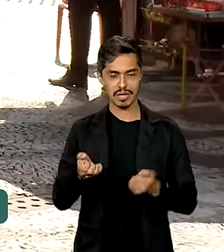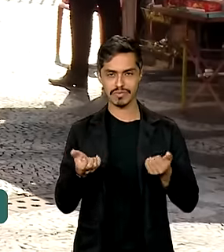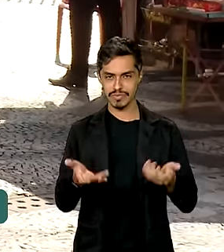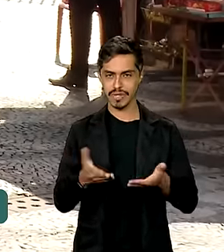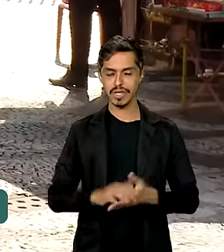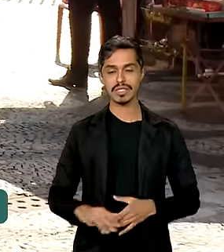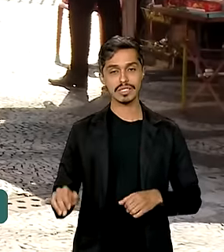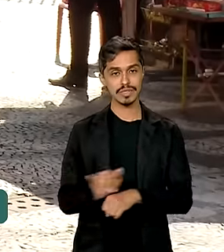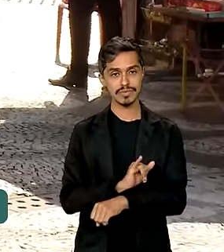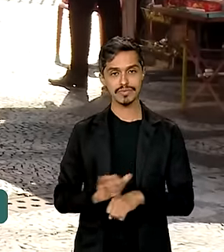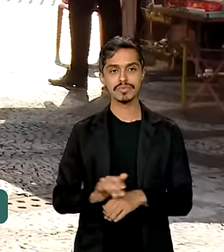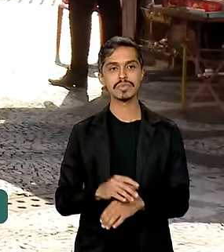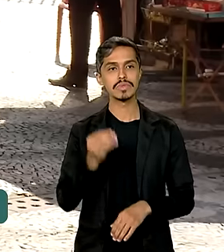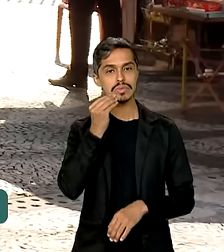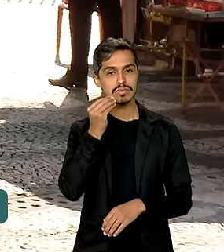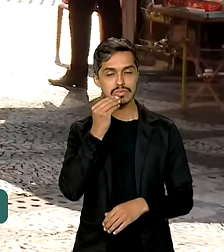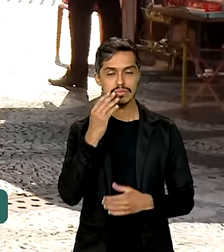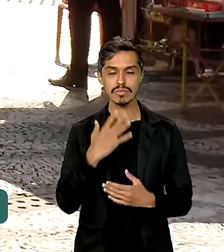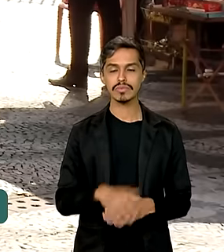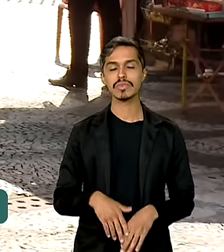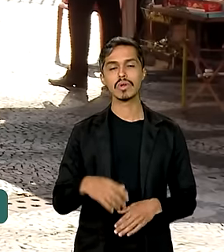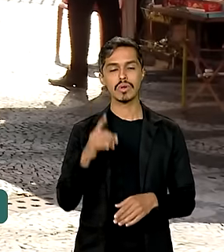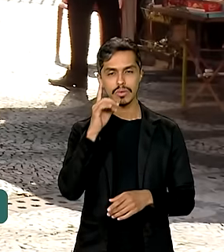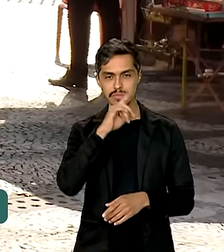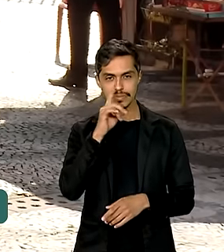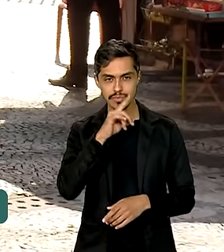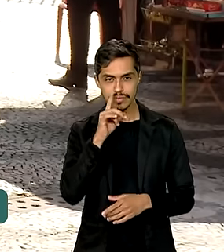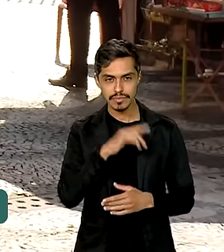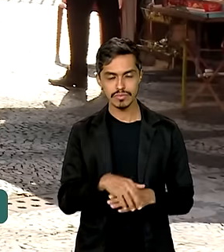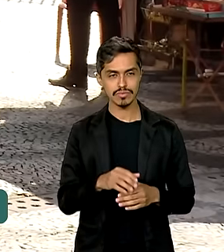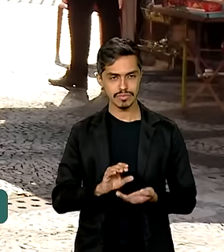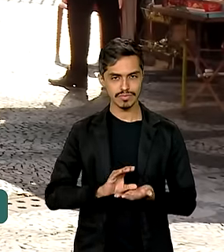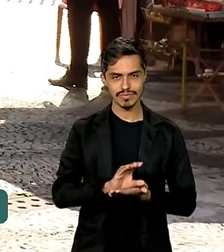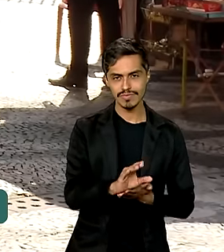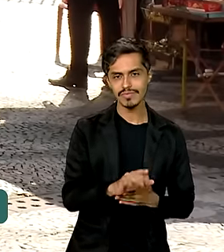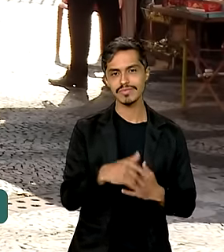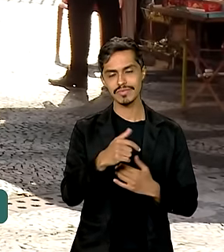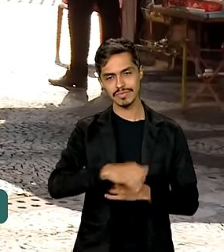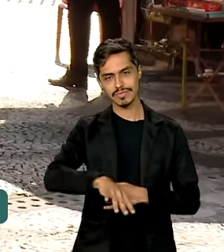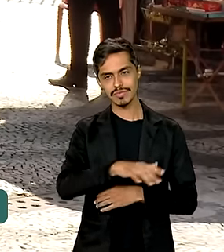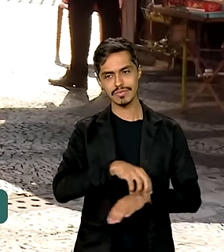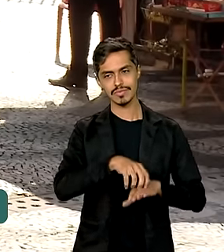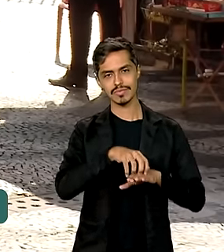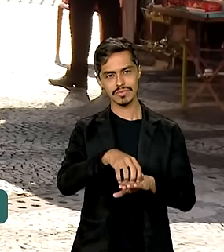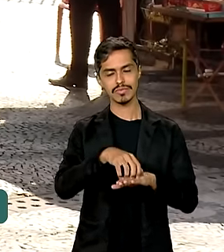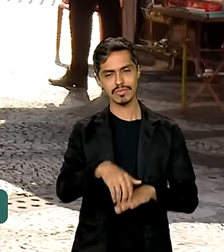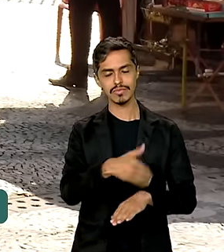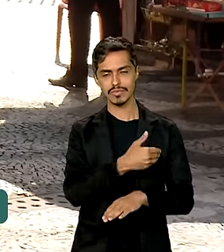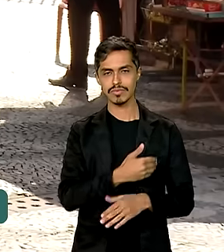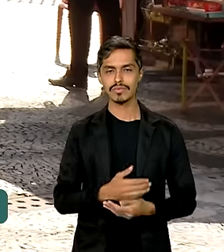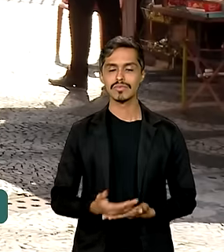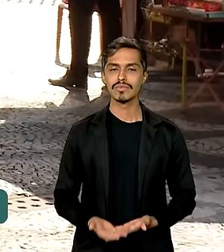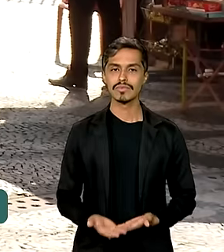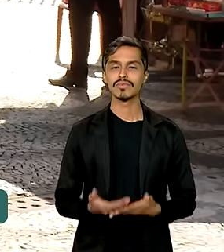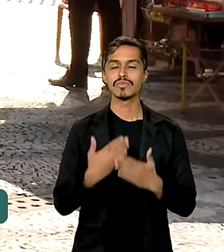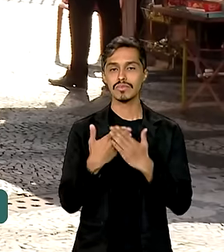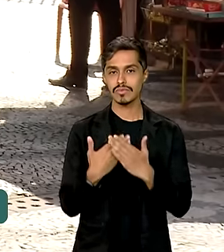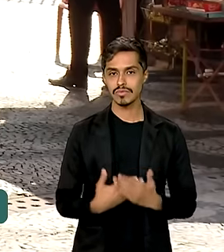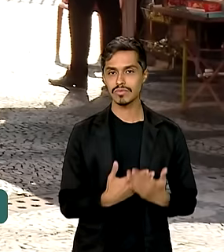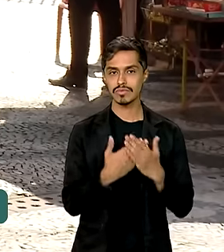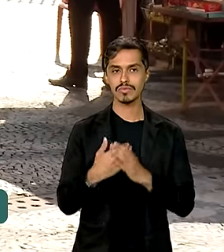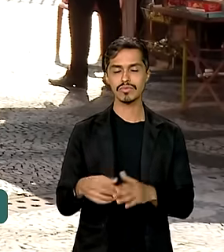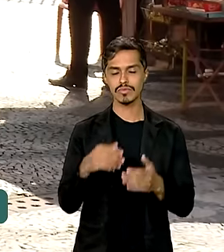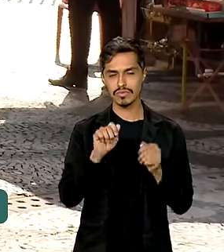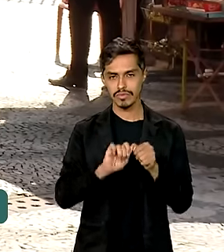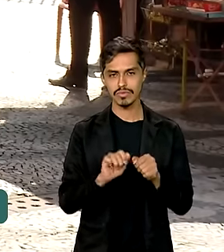o governo pretende reduzir o déficit de investimento no setor de transporte público, que, segundo um estudo divulgado no ano